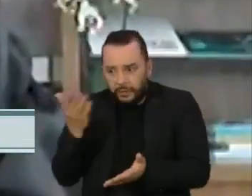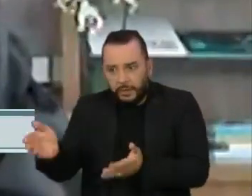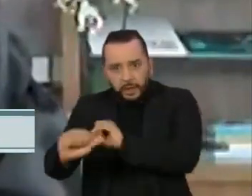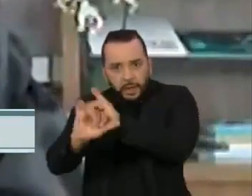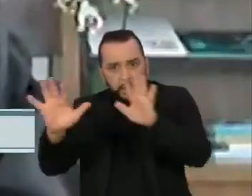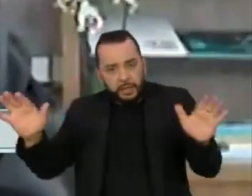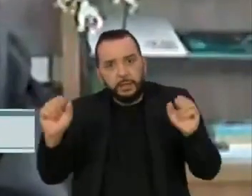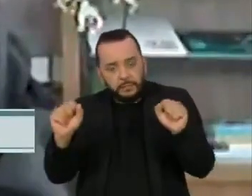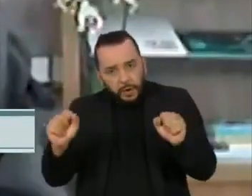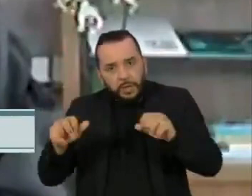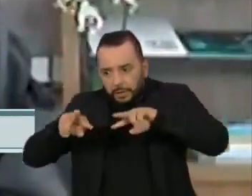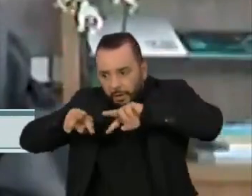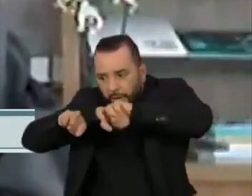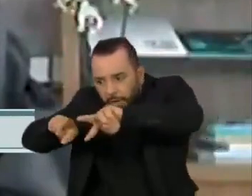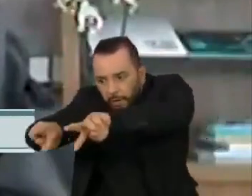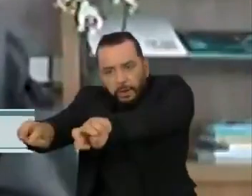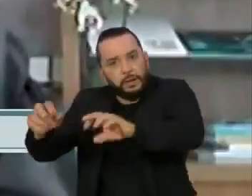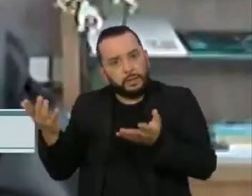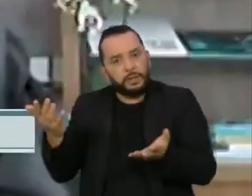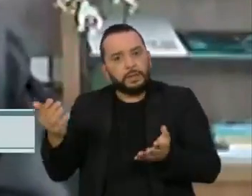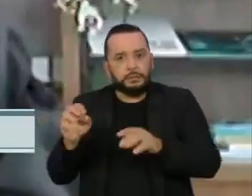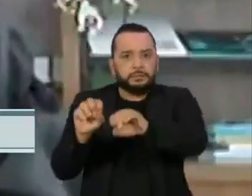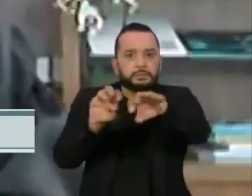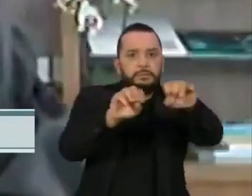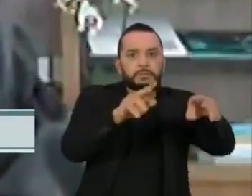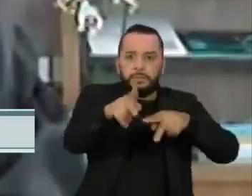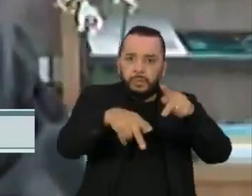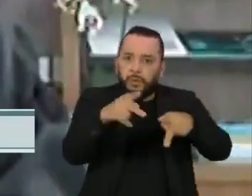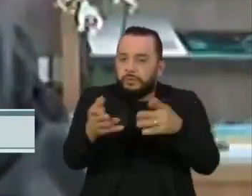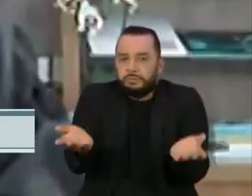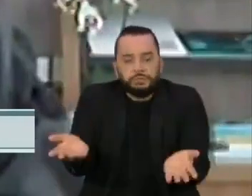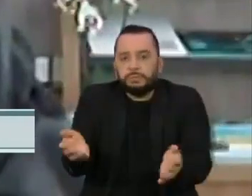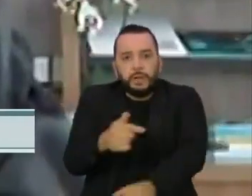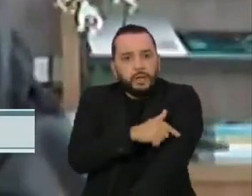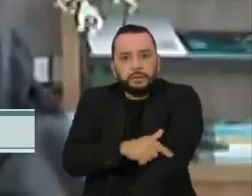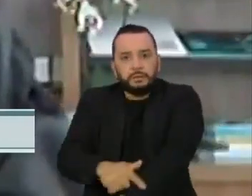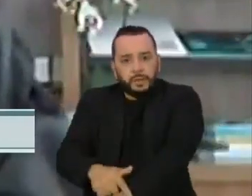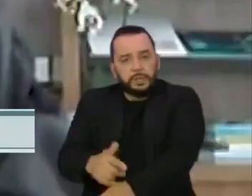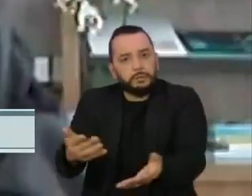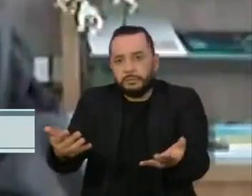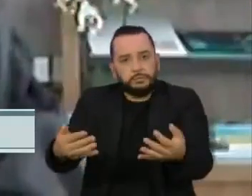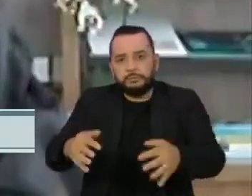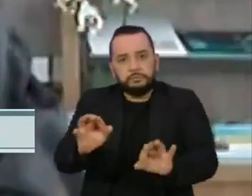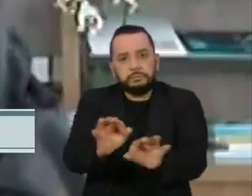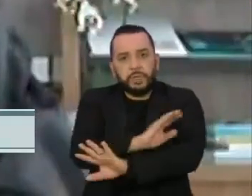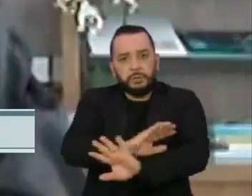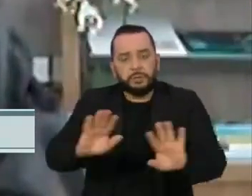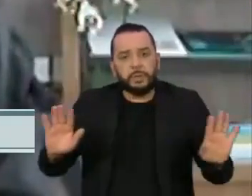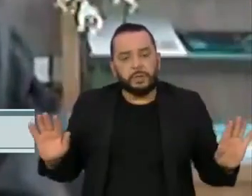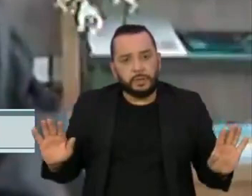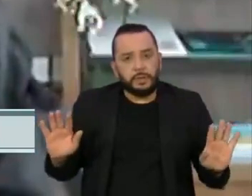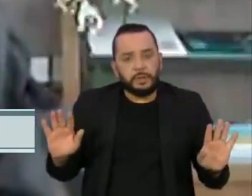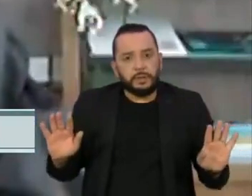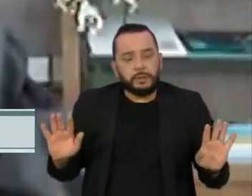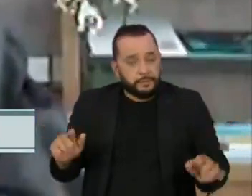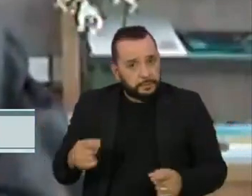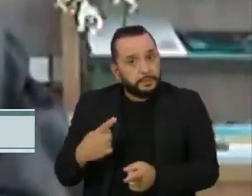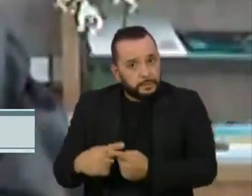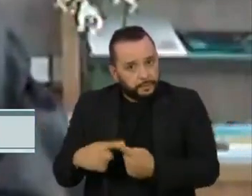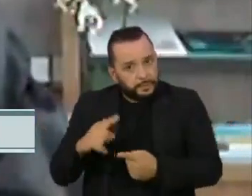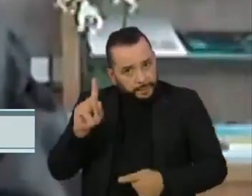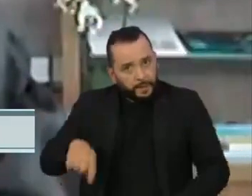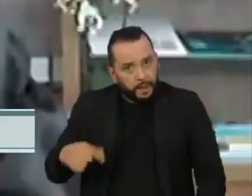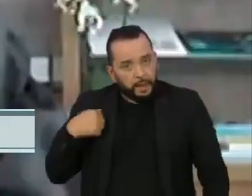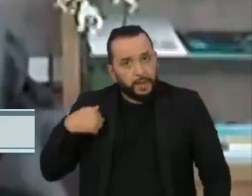transparência, educação e respeito ao próximo. Porque esse é